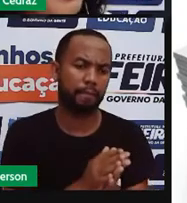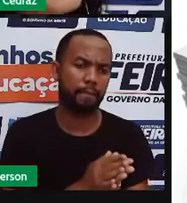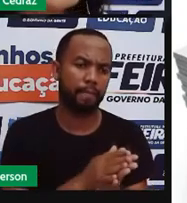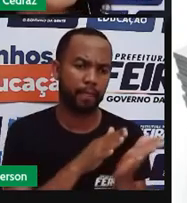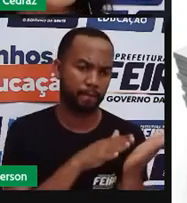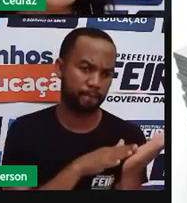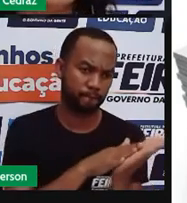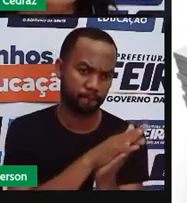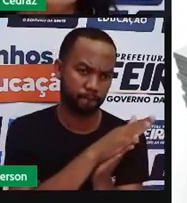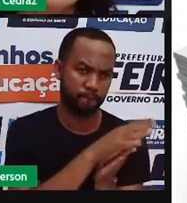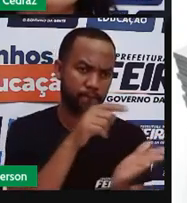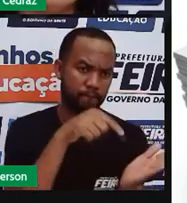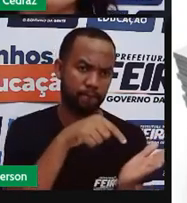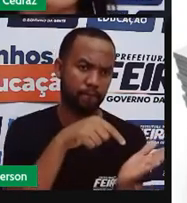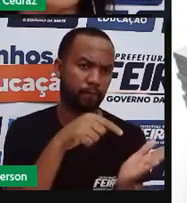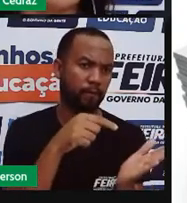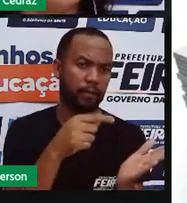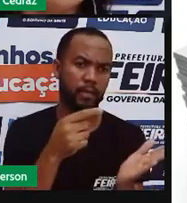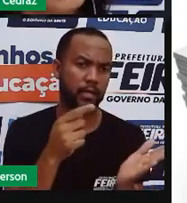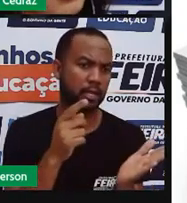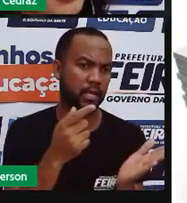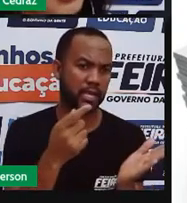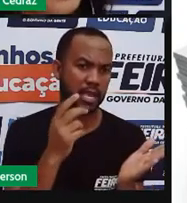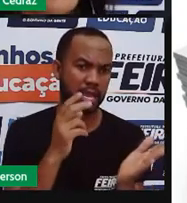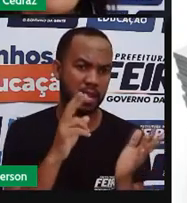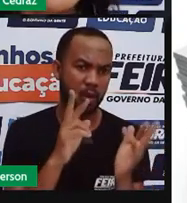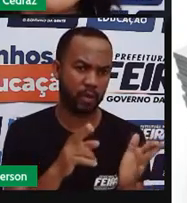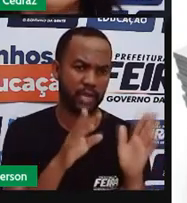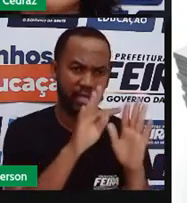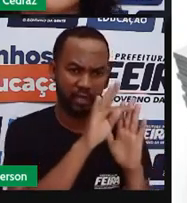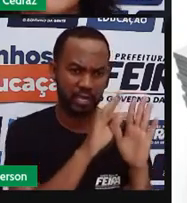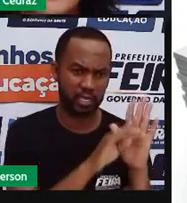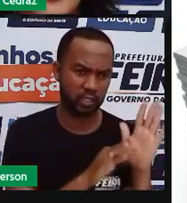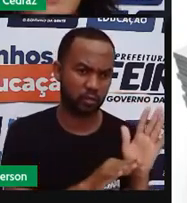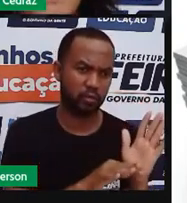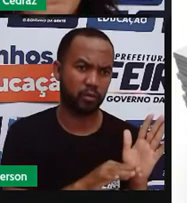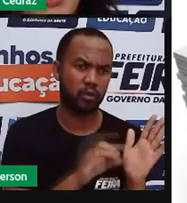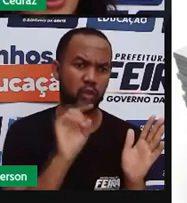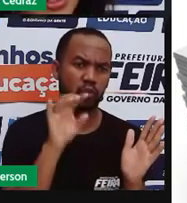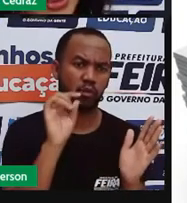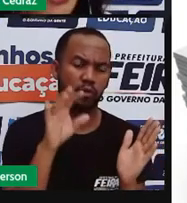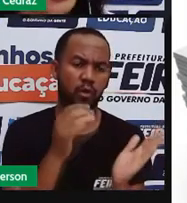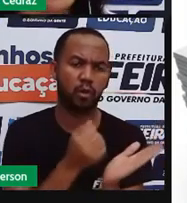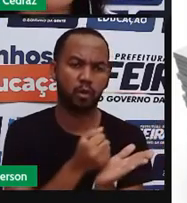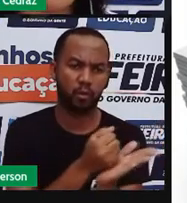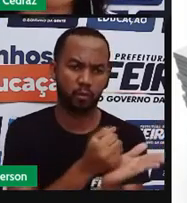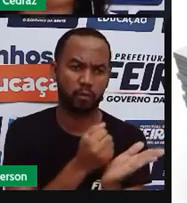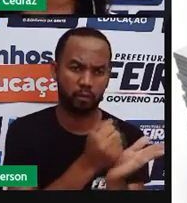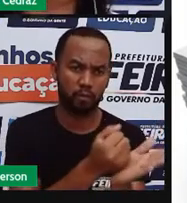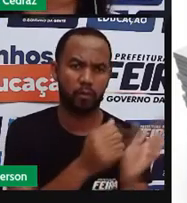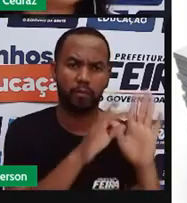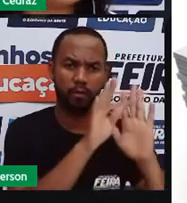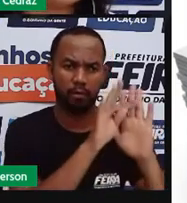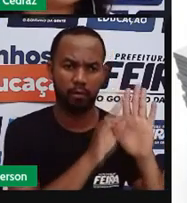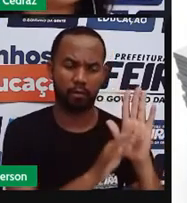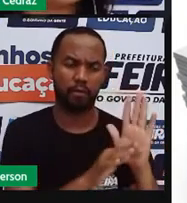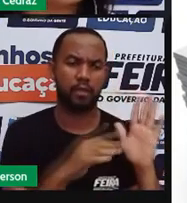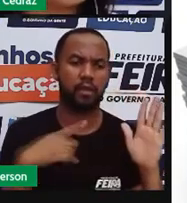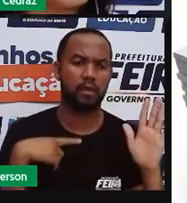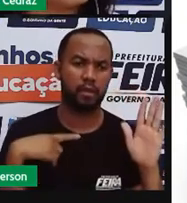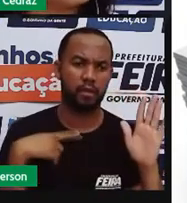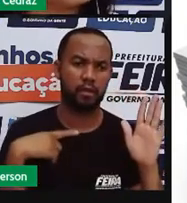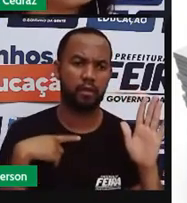impressa não é um texto. É um suporte textual. nele